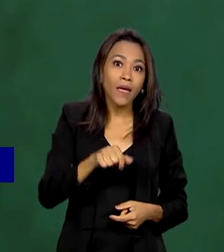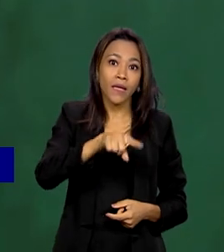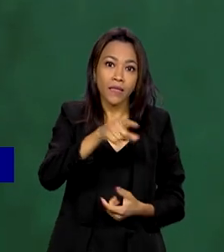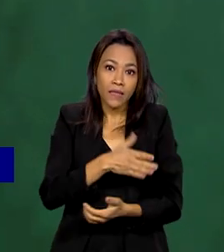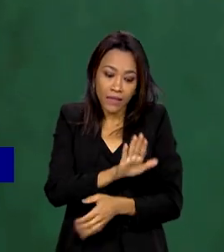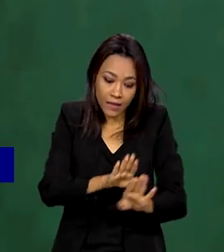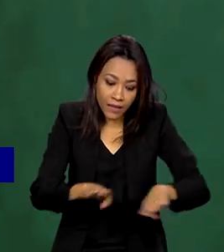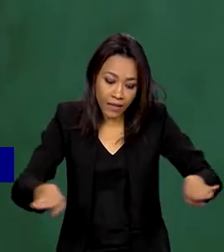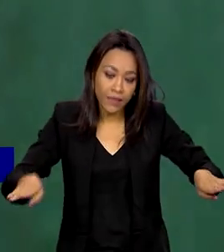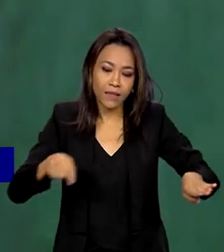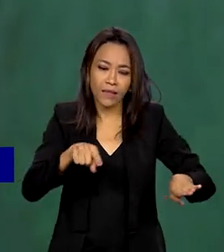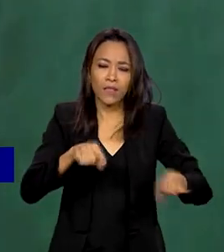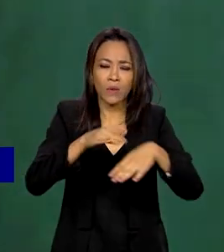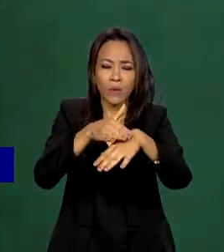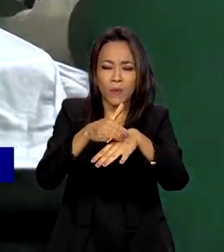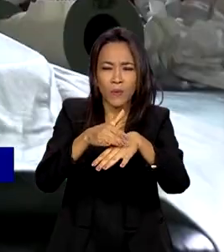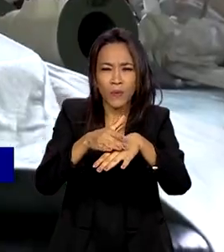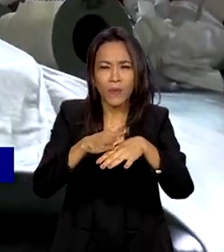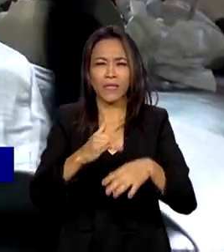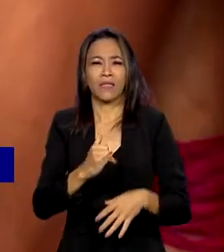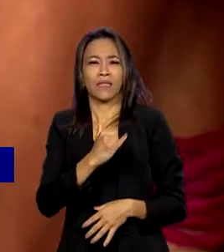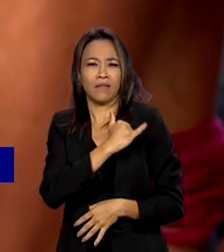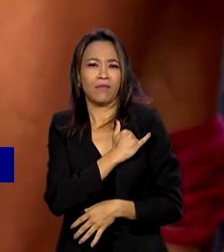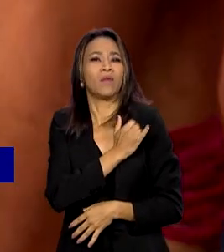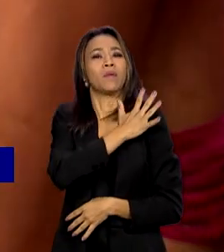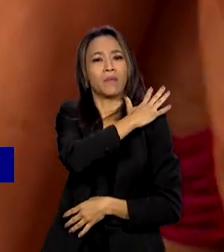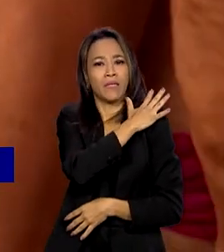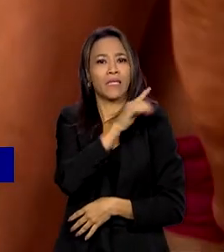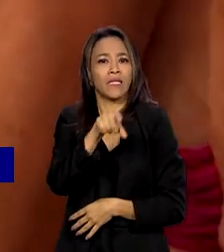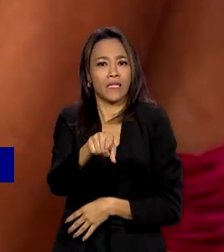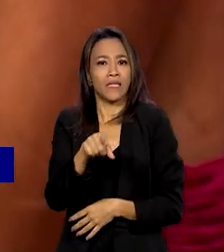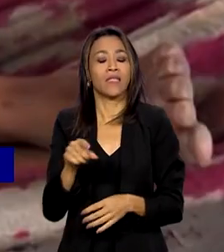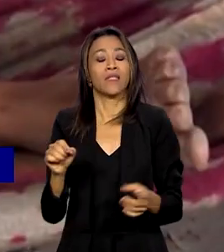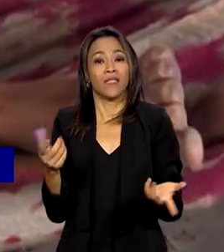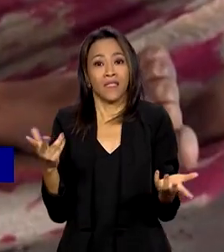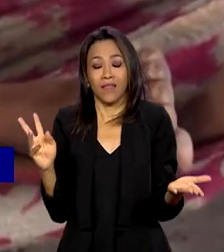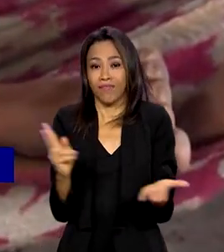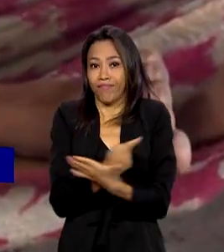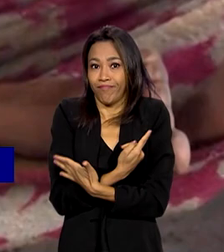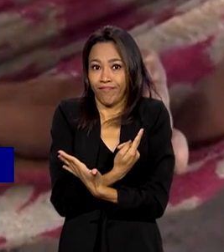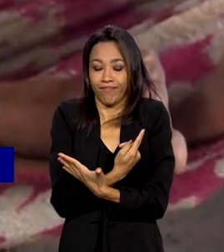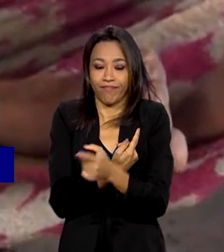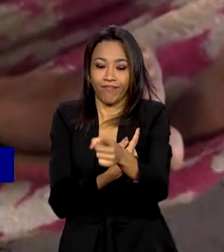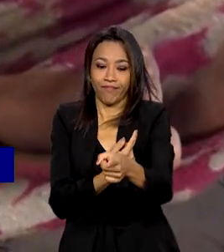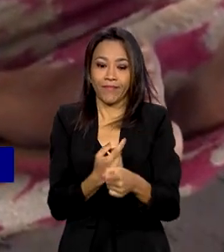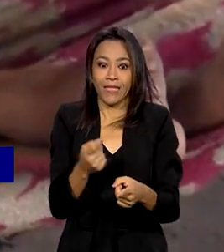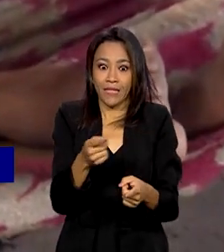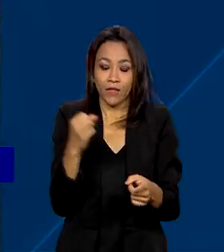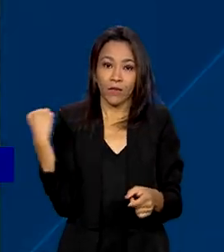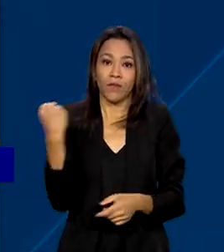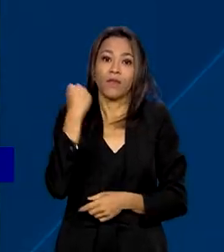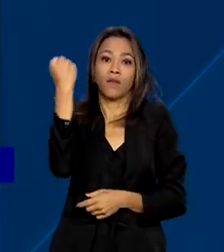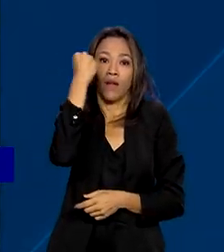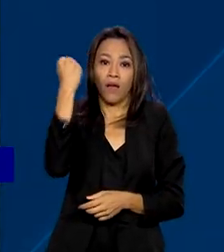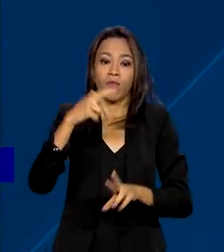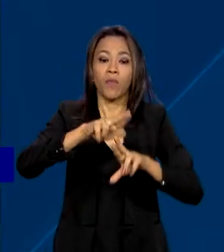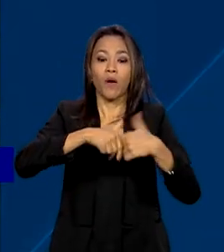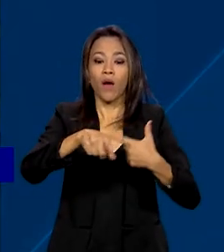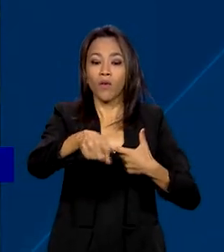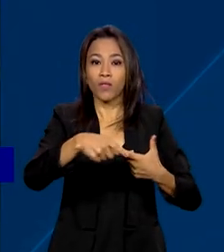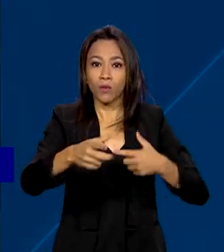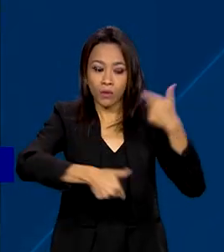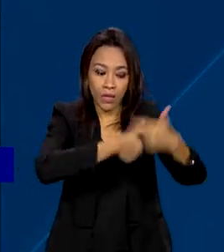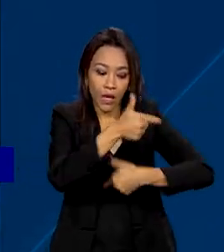doentes de desnutrição e malária em meio a uma crise humanitária sem precedentes. Quadro agravado pelo garimpo ilegal